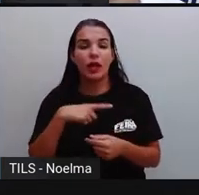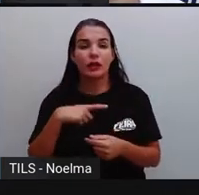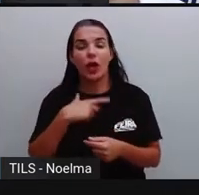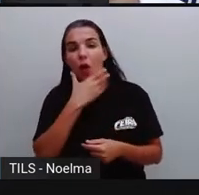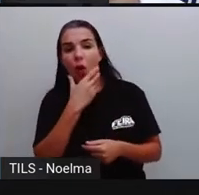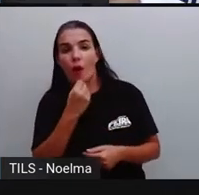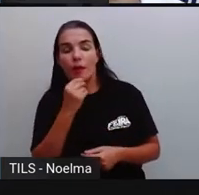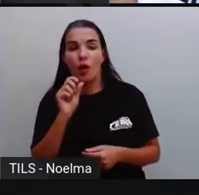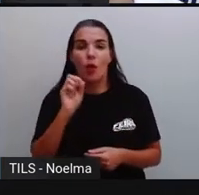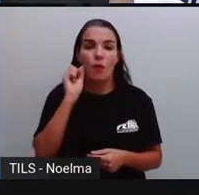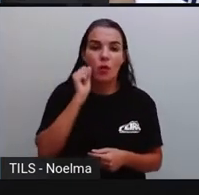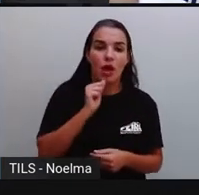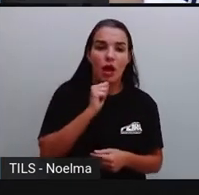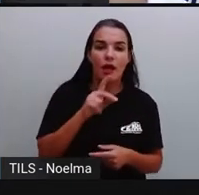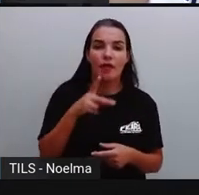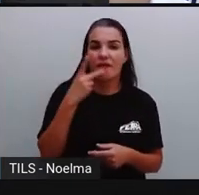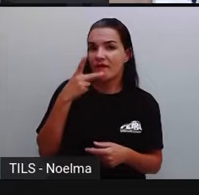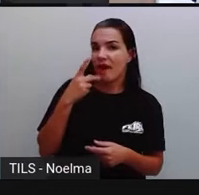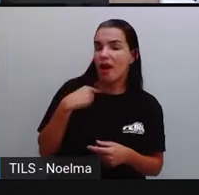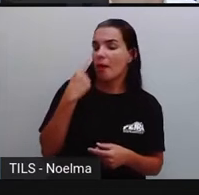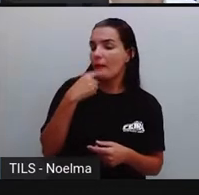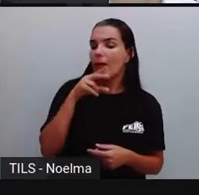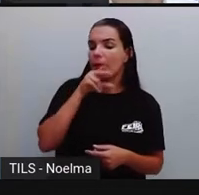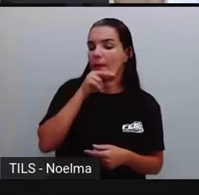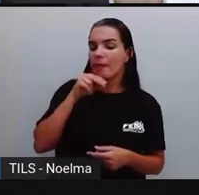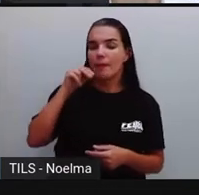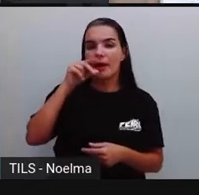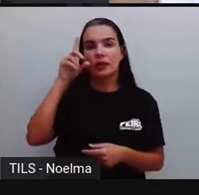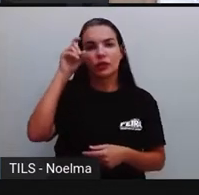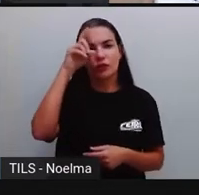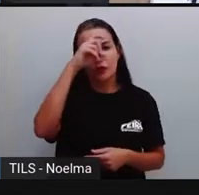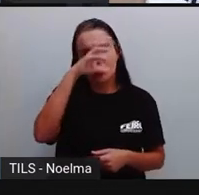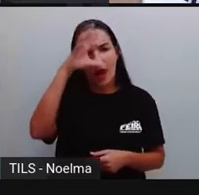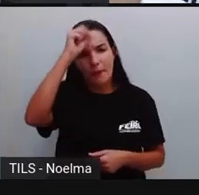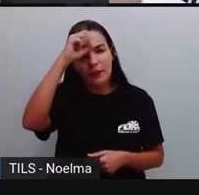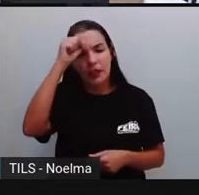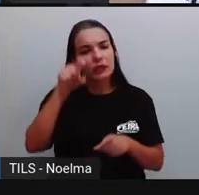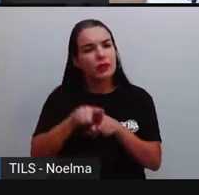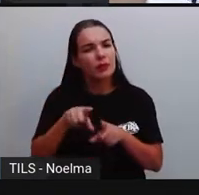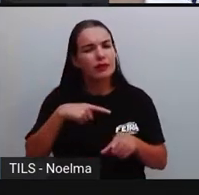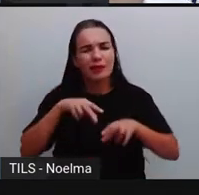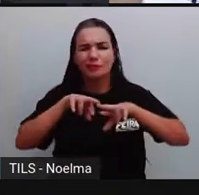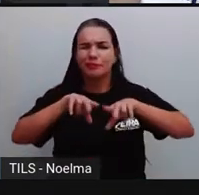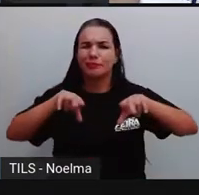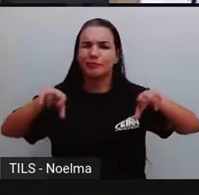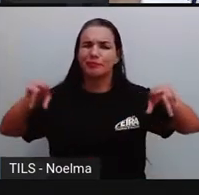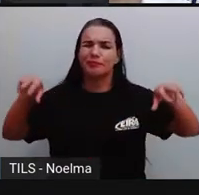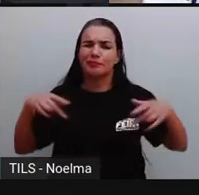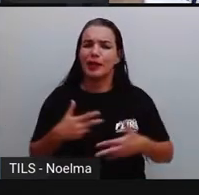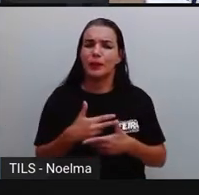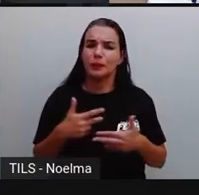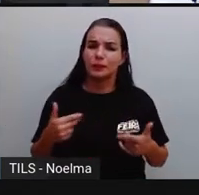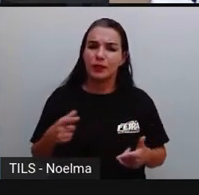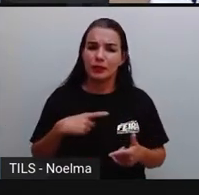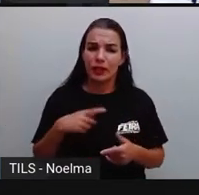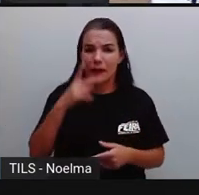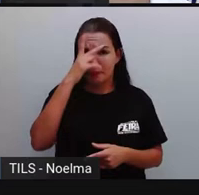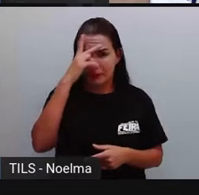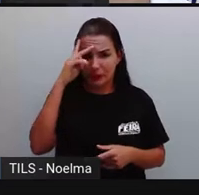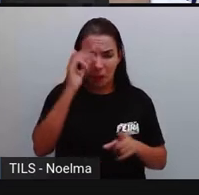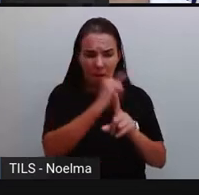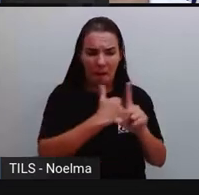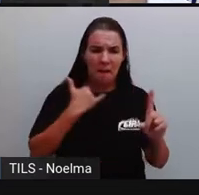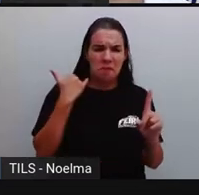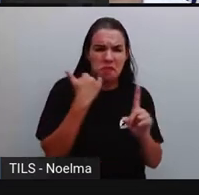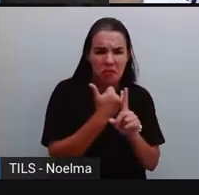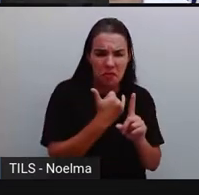de fala, edicção, dificuldade de aprendizagem, são várias questões que muitas vezes o agressor, a pessoa que, né, que